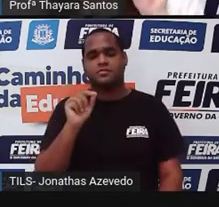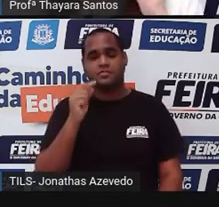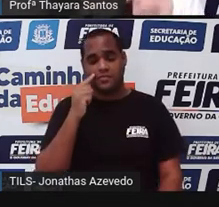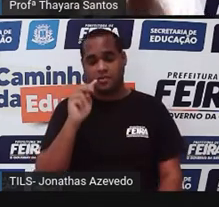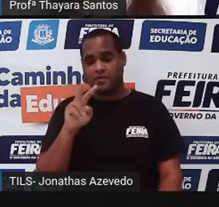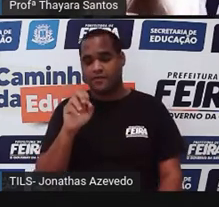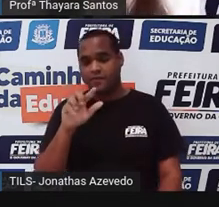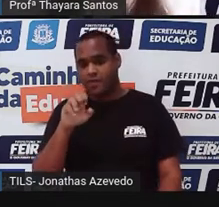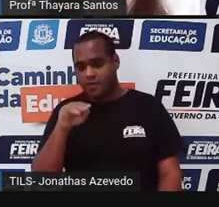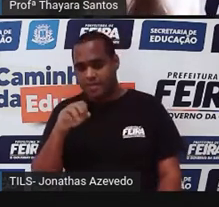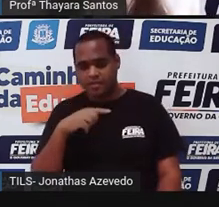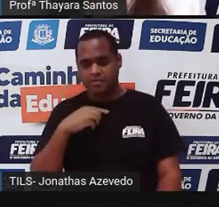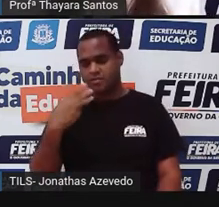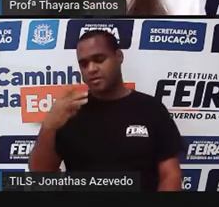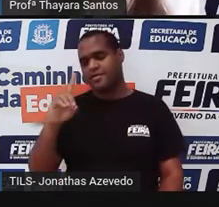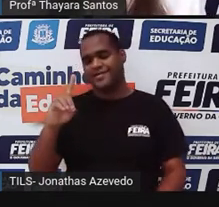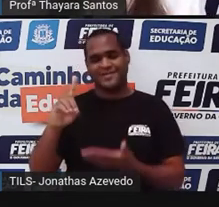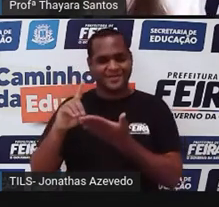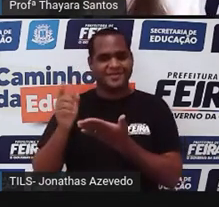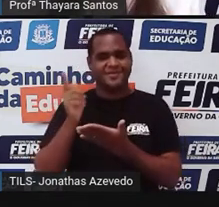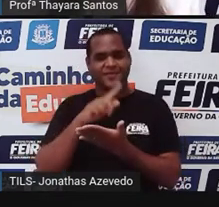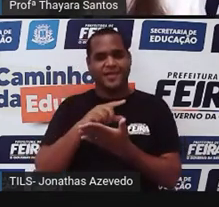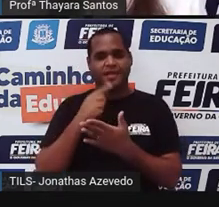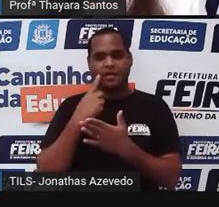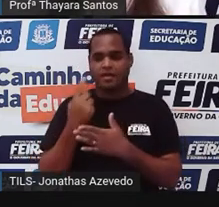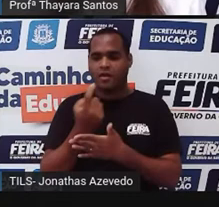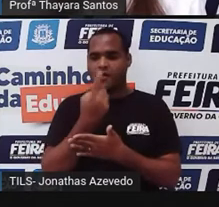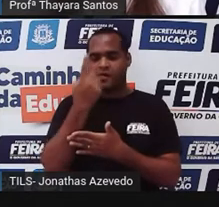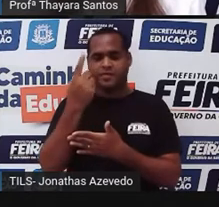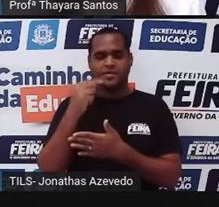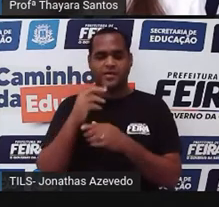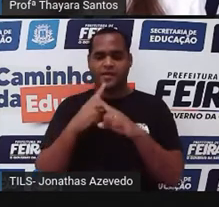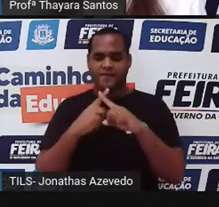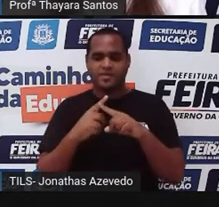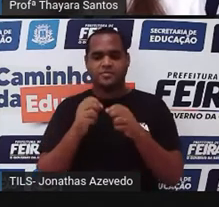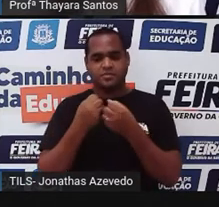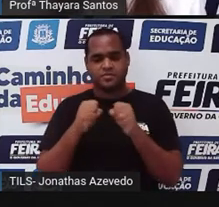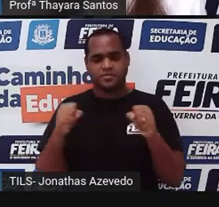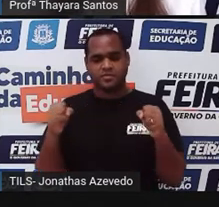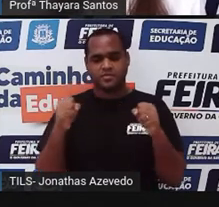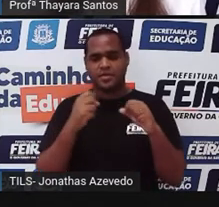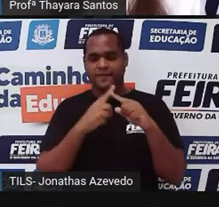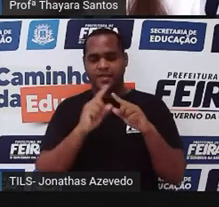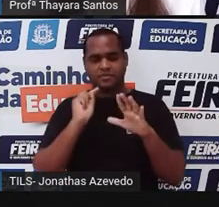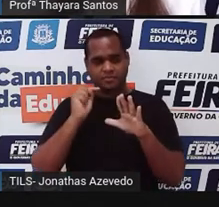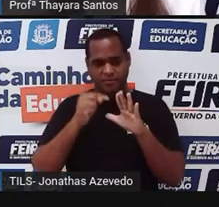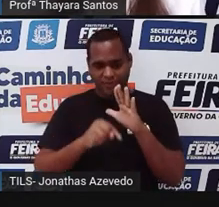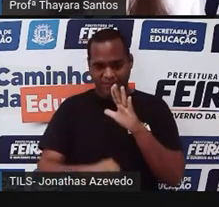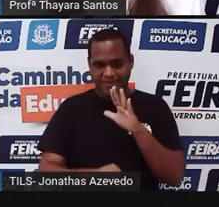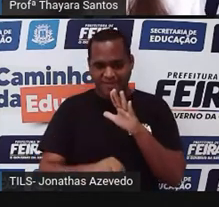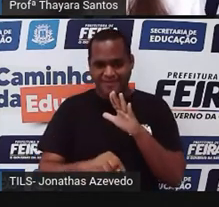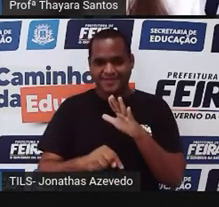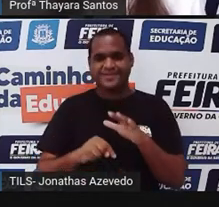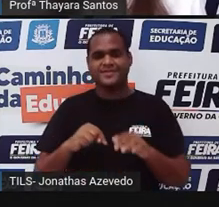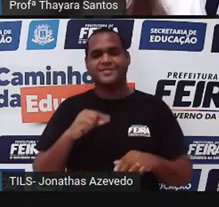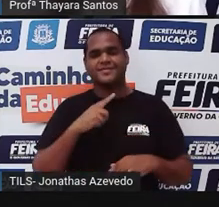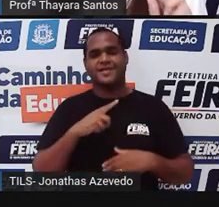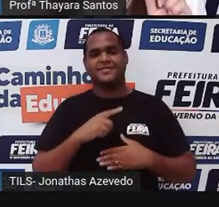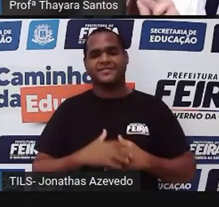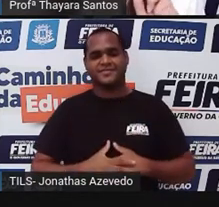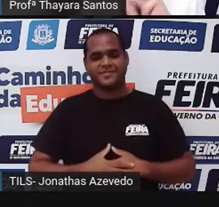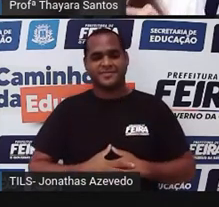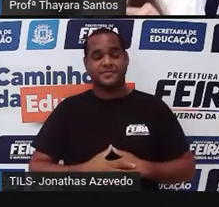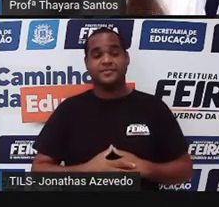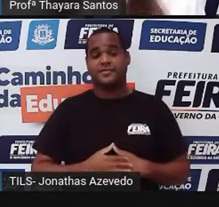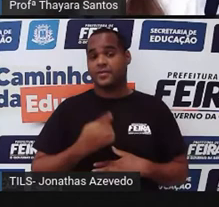a gente mede em três dimensões. A gente mede a altura vezes a largura vezes a profundidade daquele objeto. E